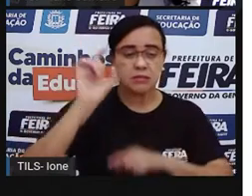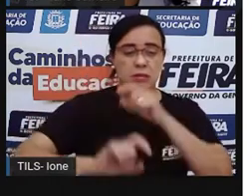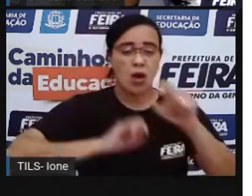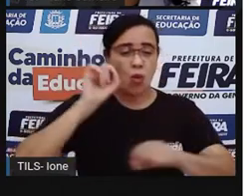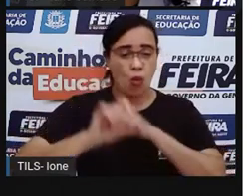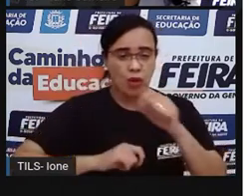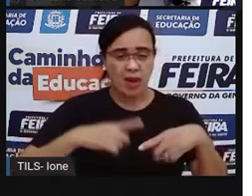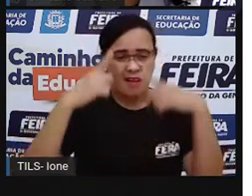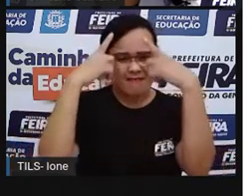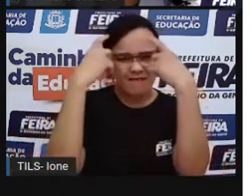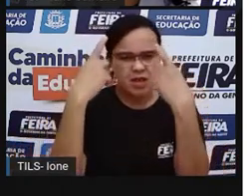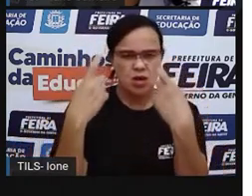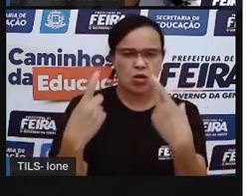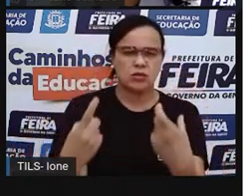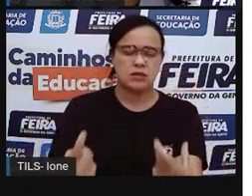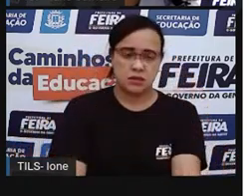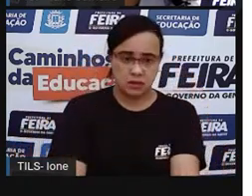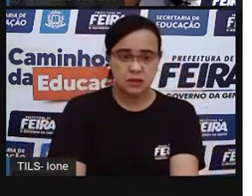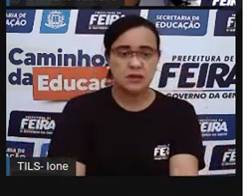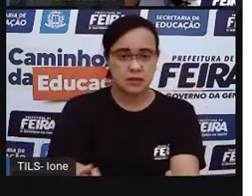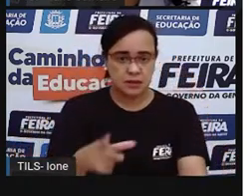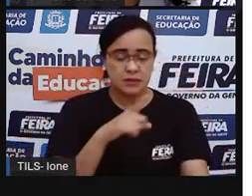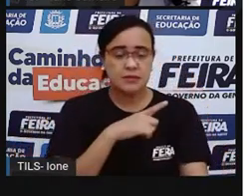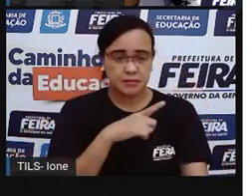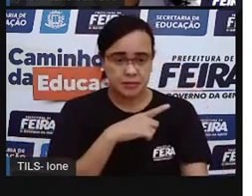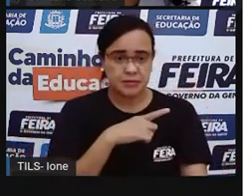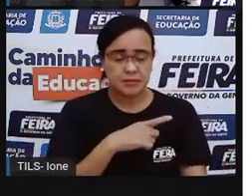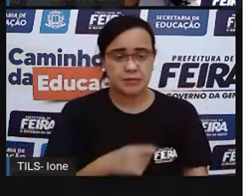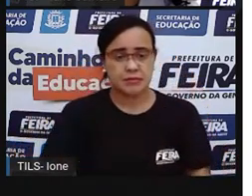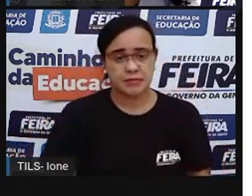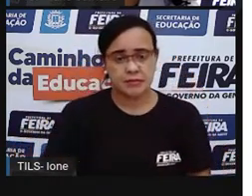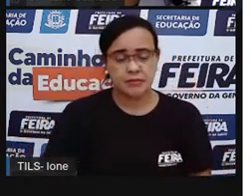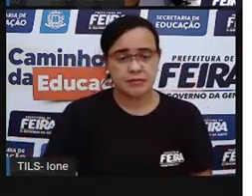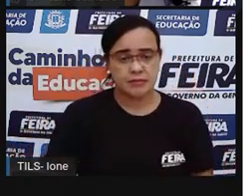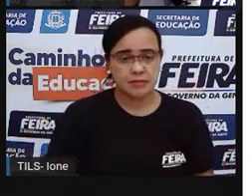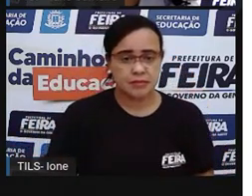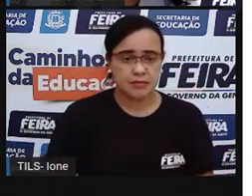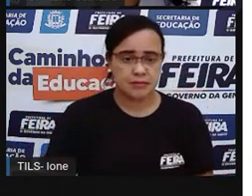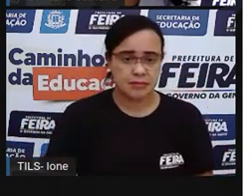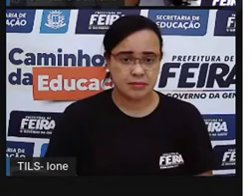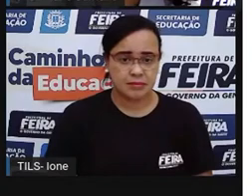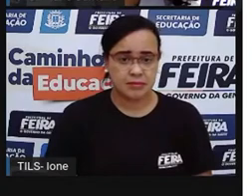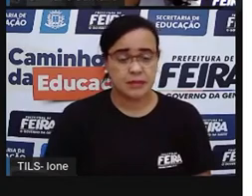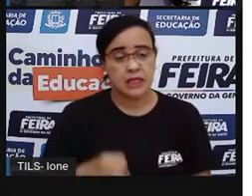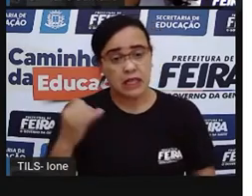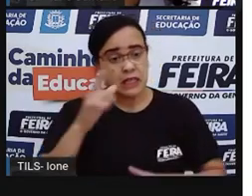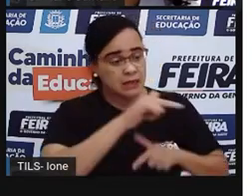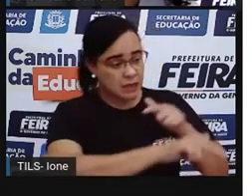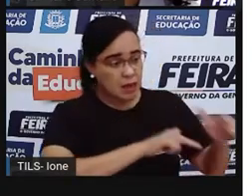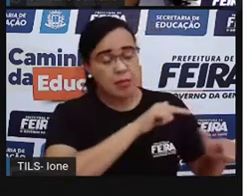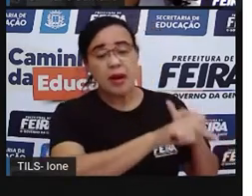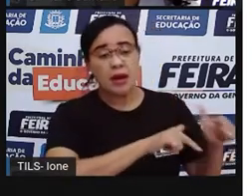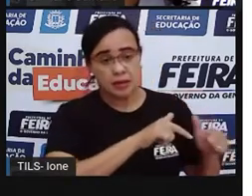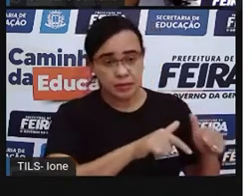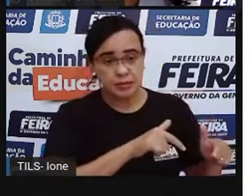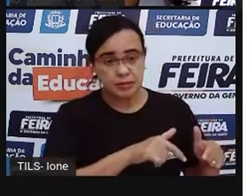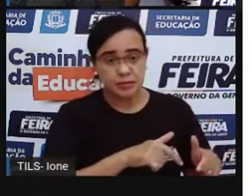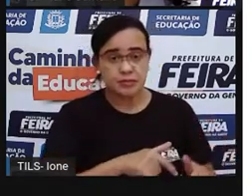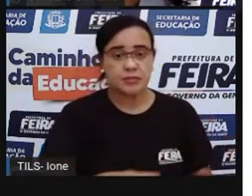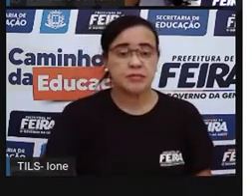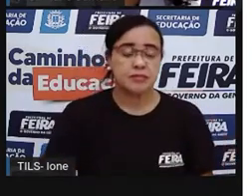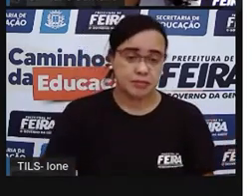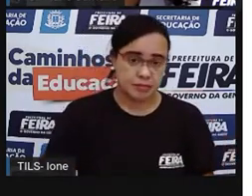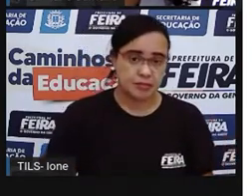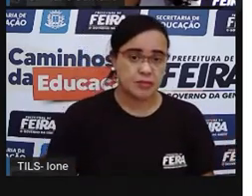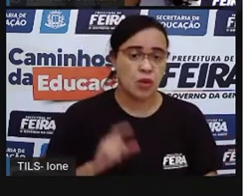ou moral. Todas as crianças trabalham, sendo que não podem trabalhar. A criança e o adolescente não tem que se preocupar e ganhar dinheiro na realidade.